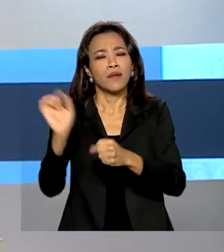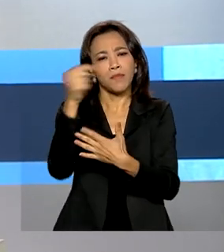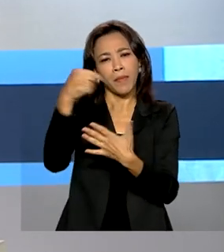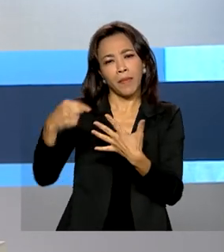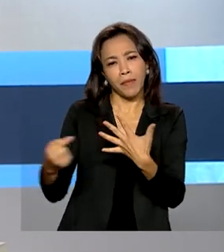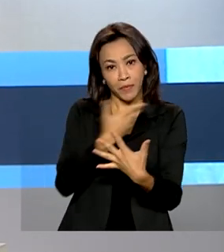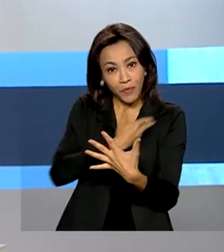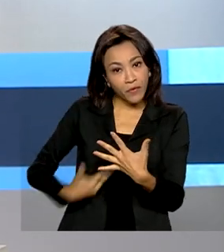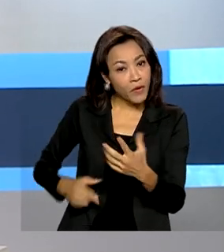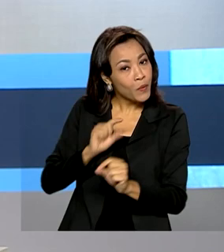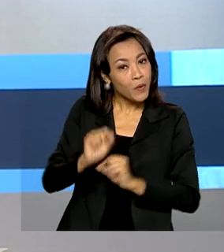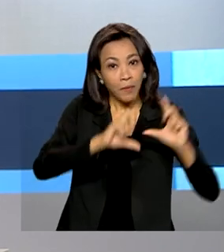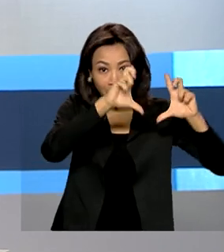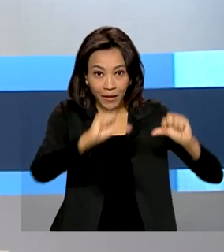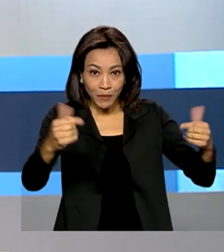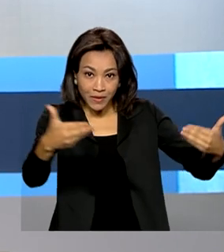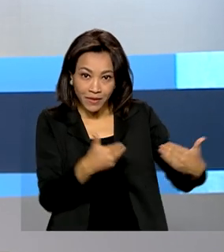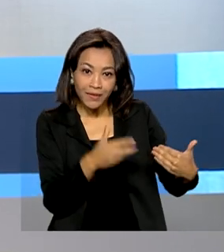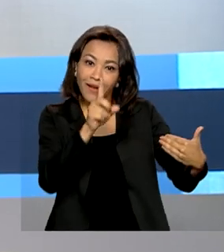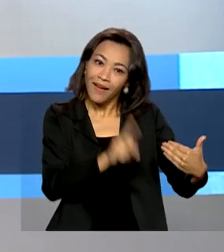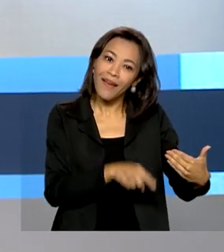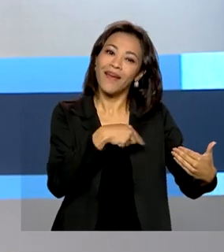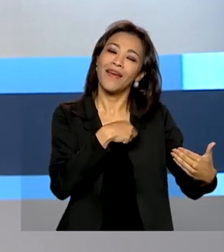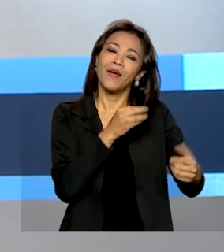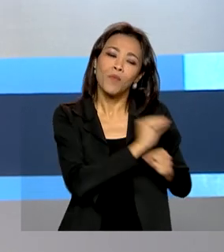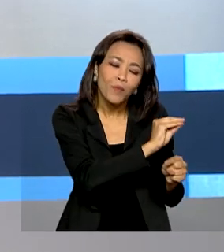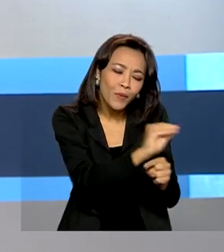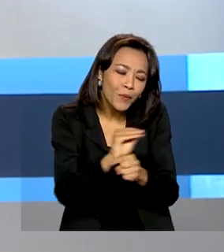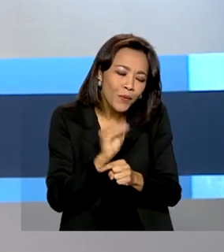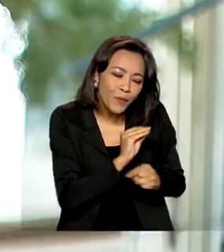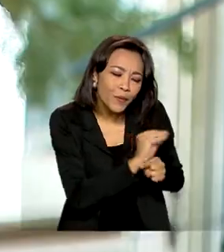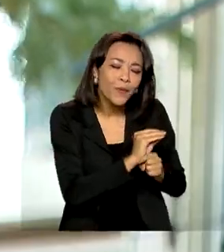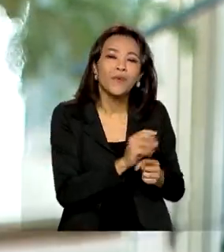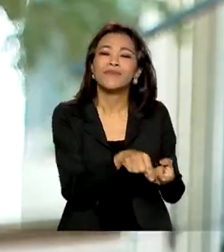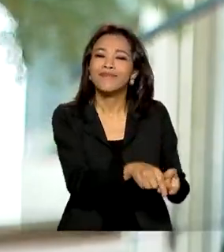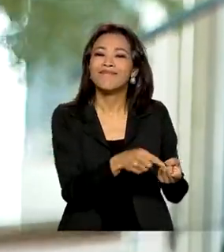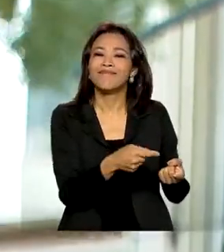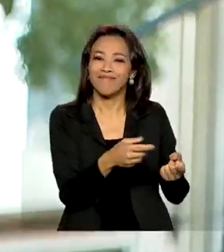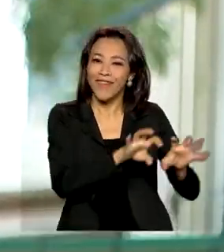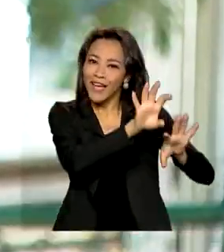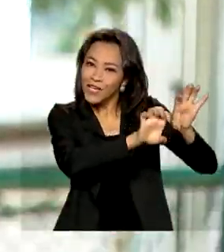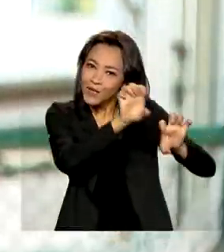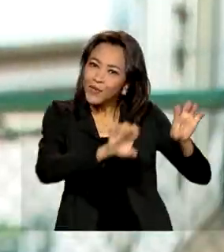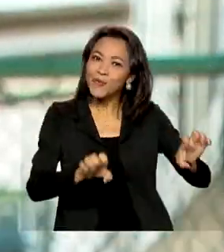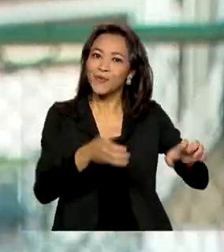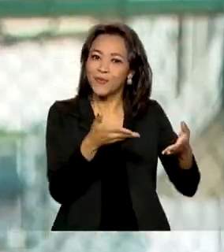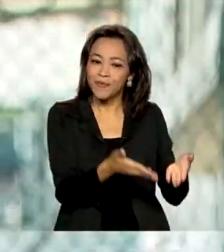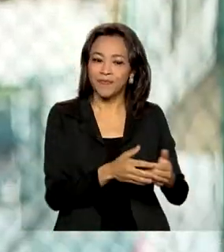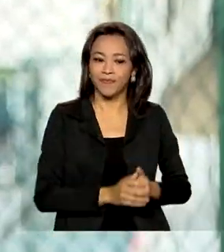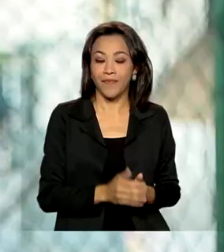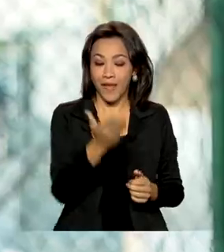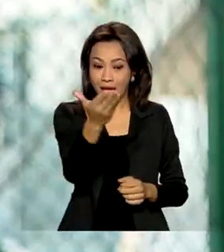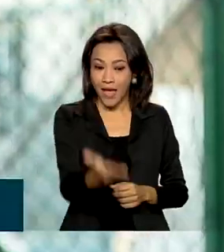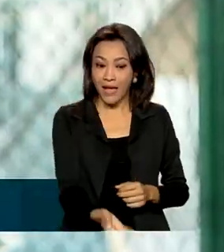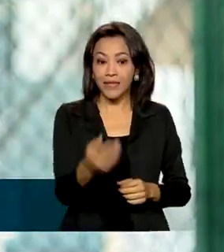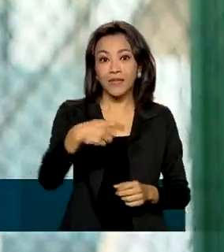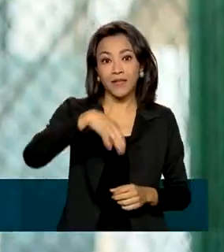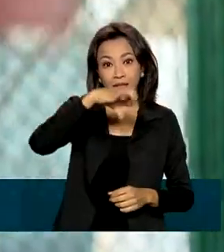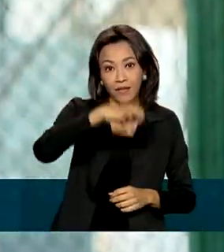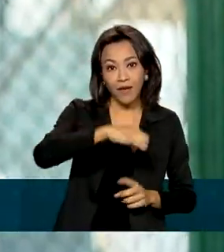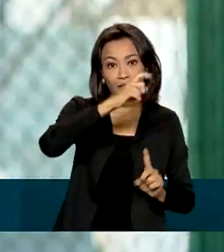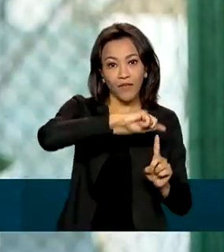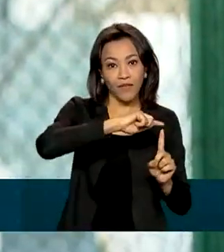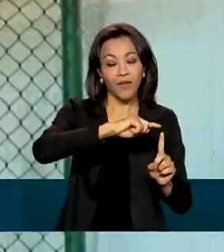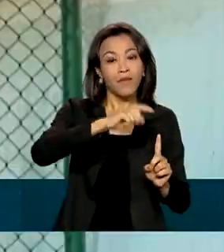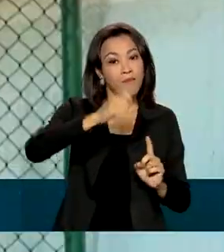esse risco é a reestruturação da rede de atenção materna e infantil. A Lípia está no nono mês de gravidez